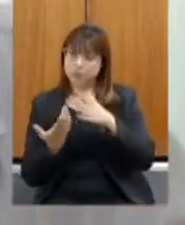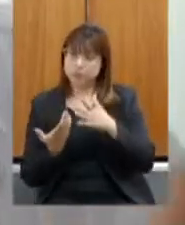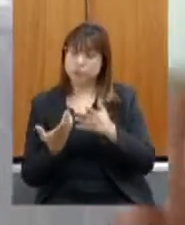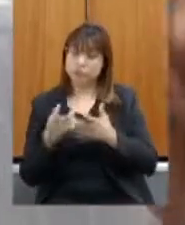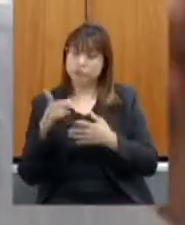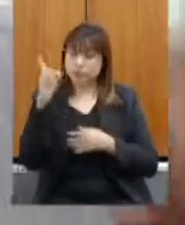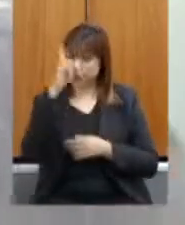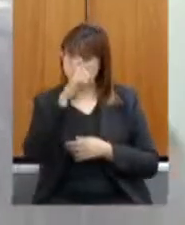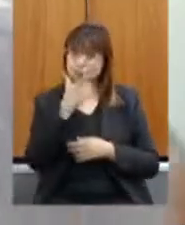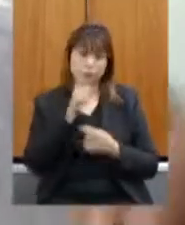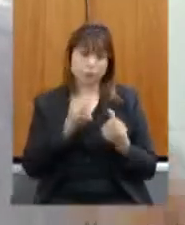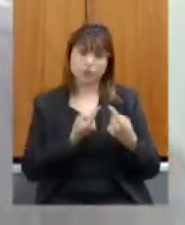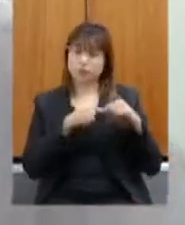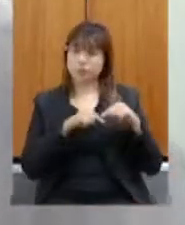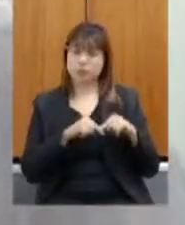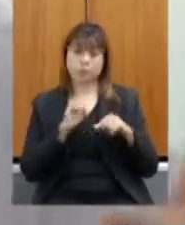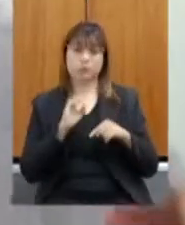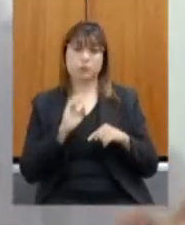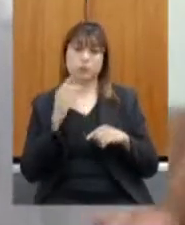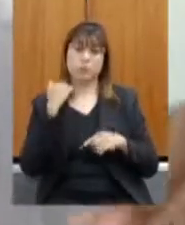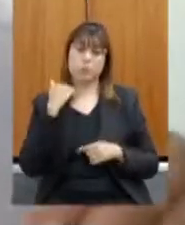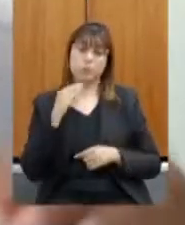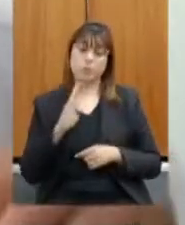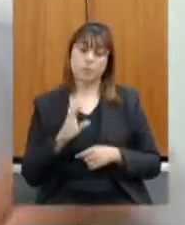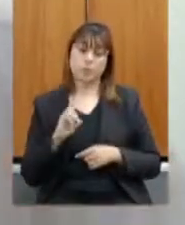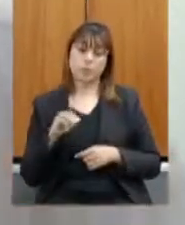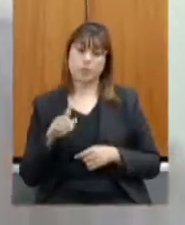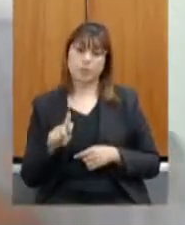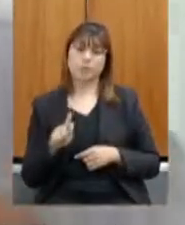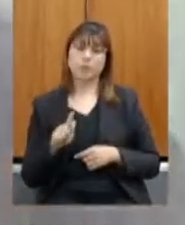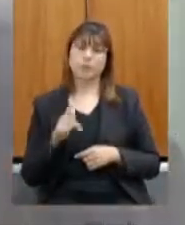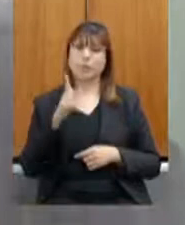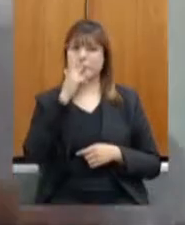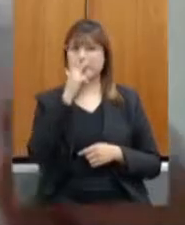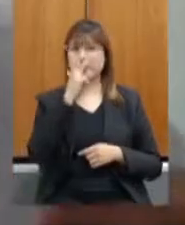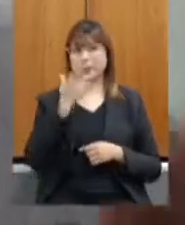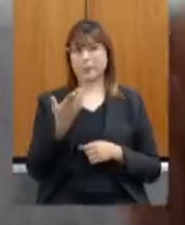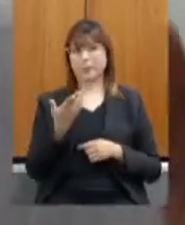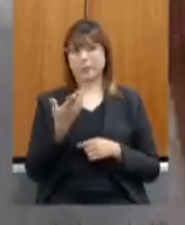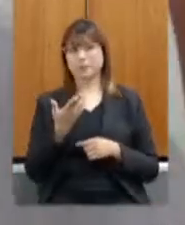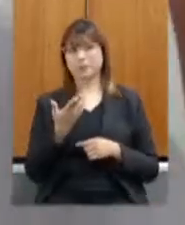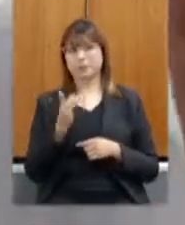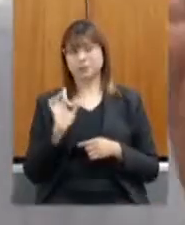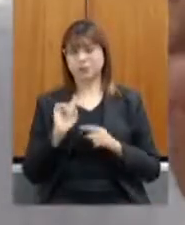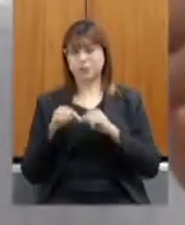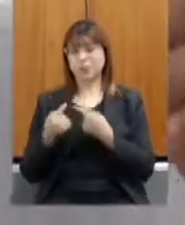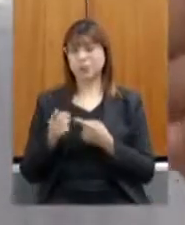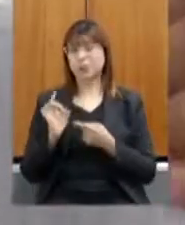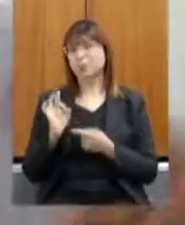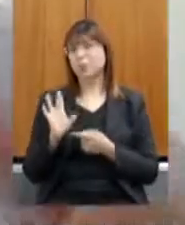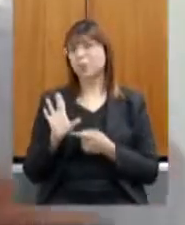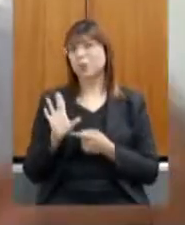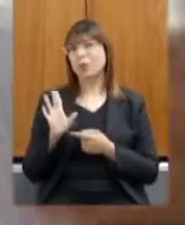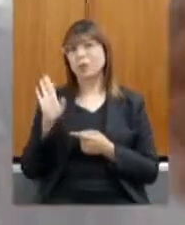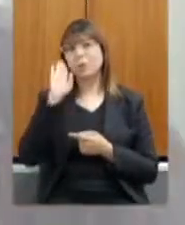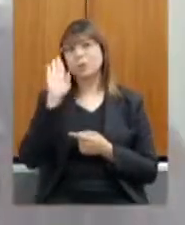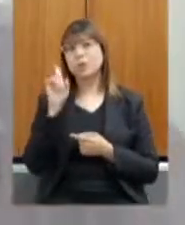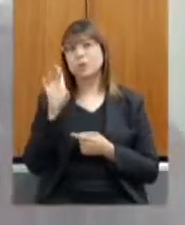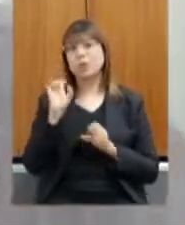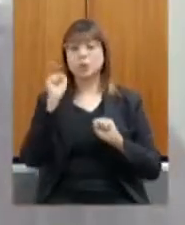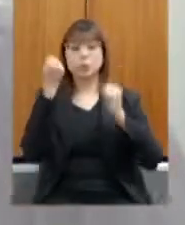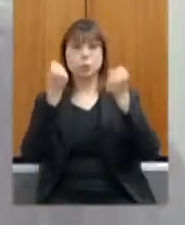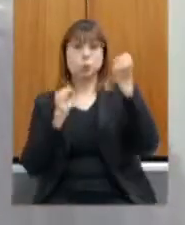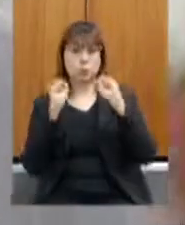créditos junto ao BDMG parece que eles direcionam a linha de crédito mais para o setor industrial